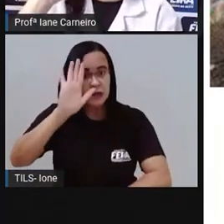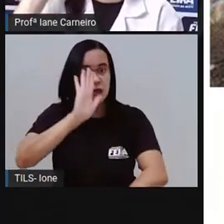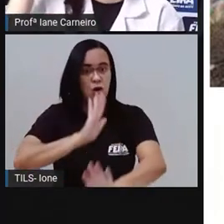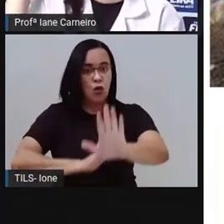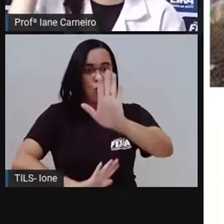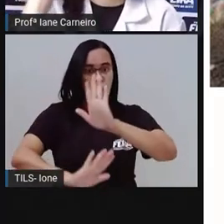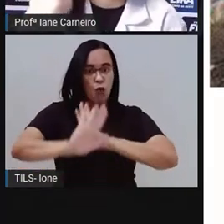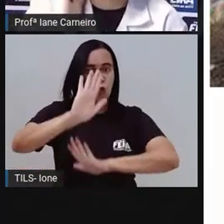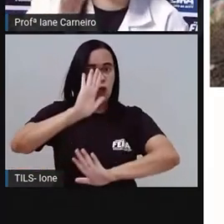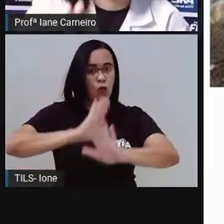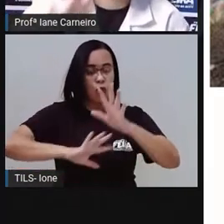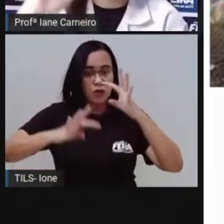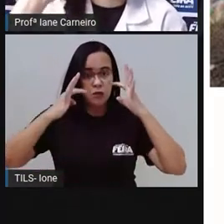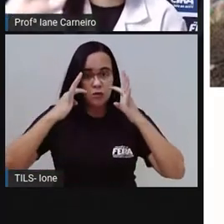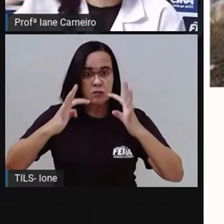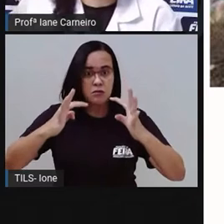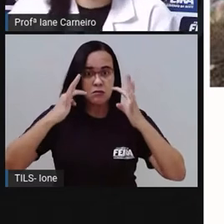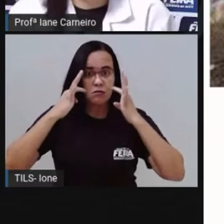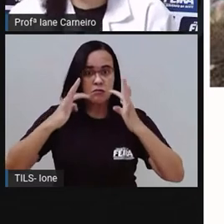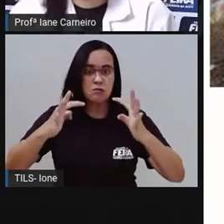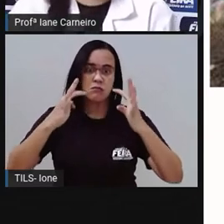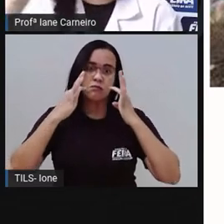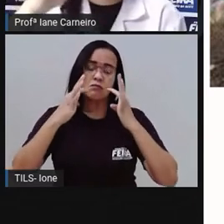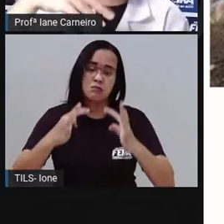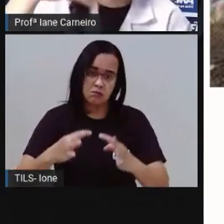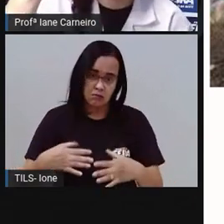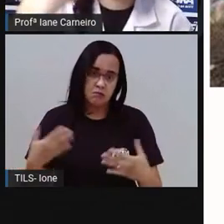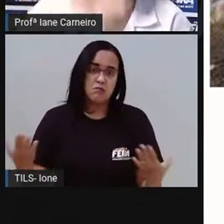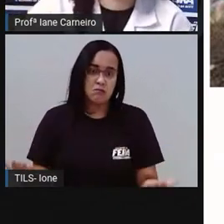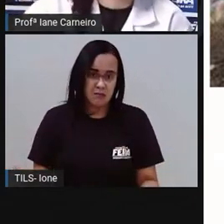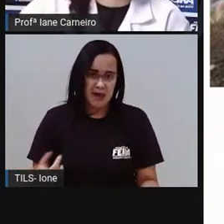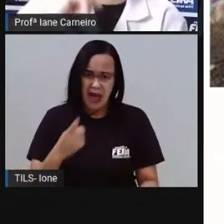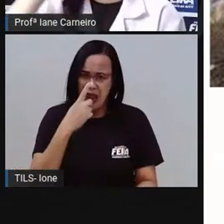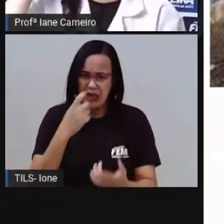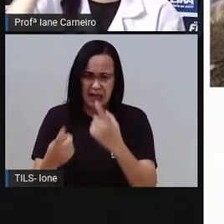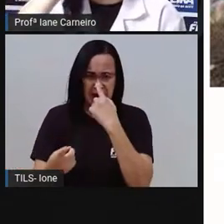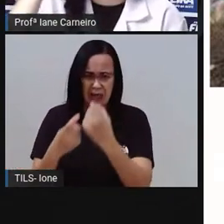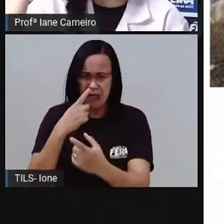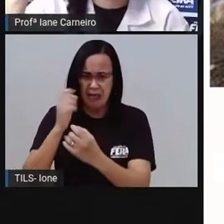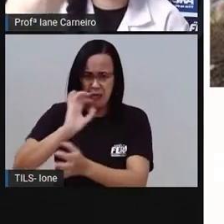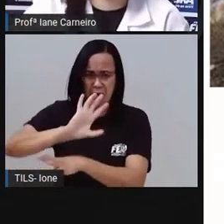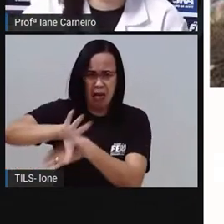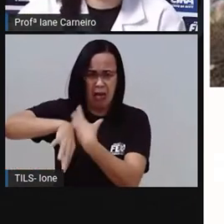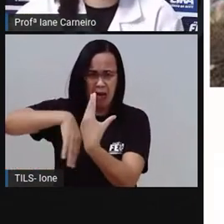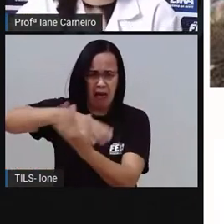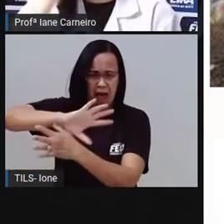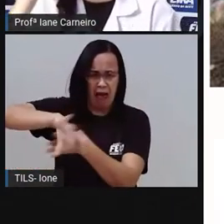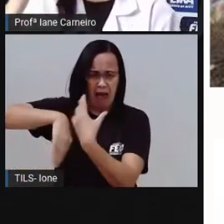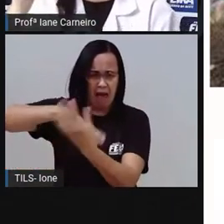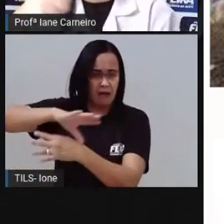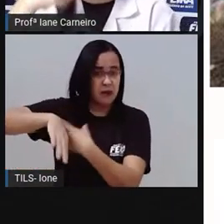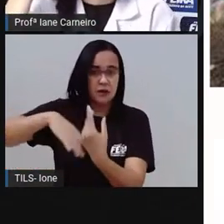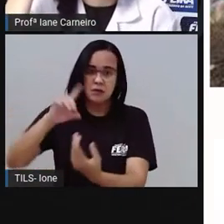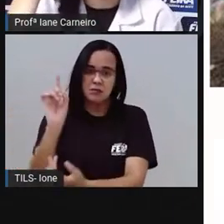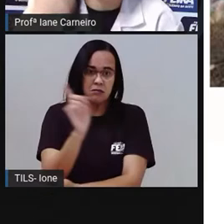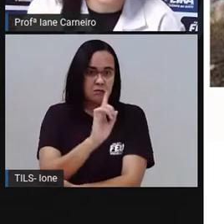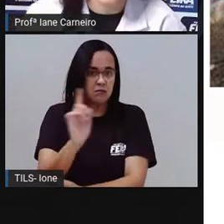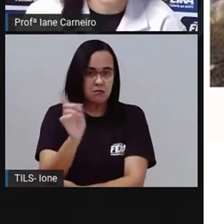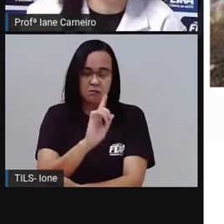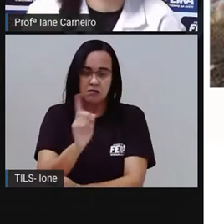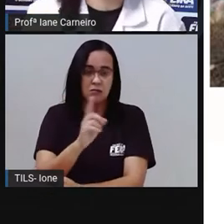gente precisa destinar, Descartar o nosso resíduo, os nossos rejeitos de uma forma